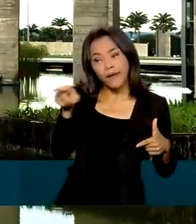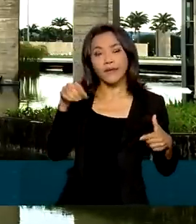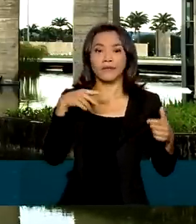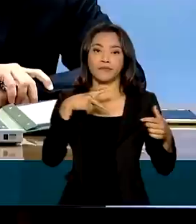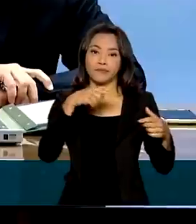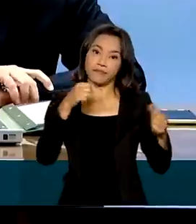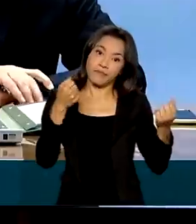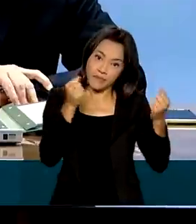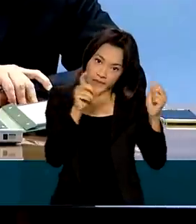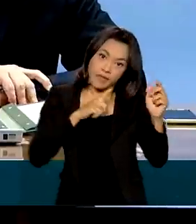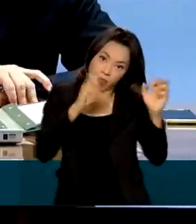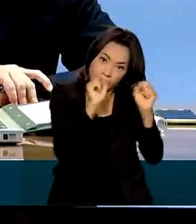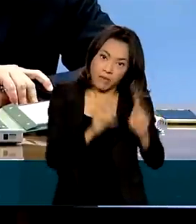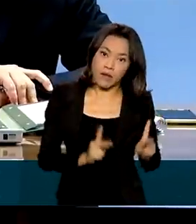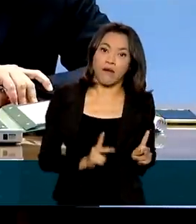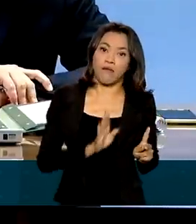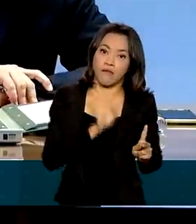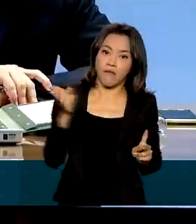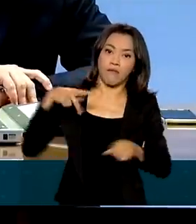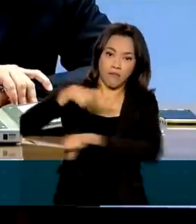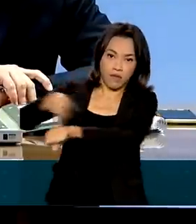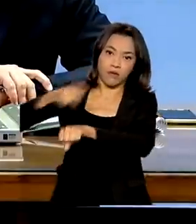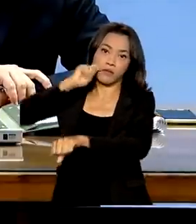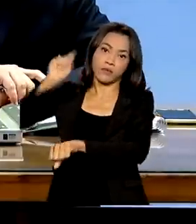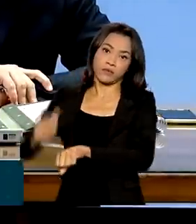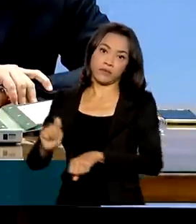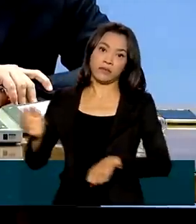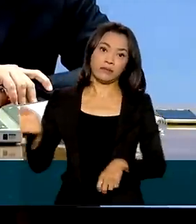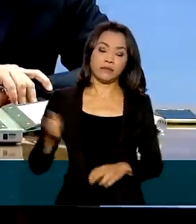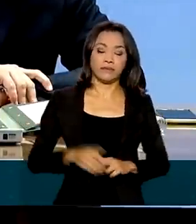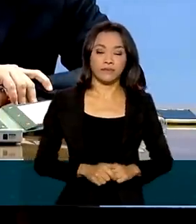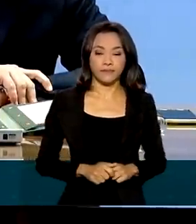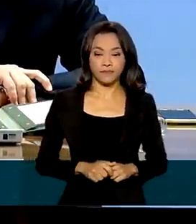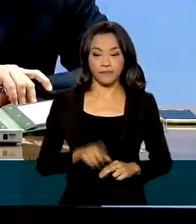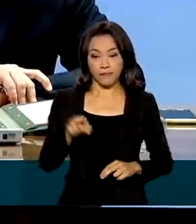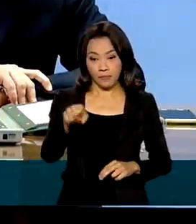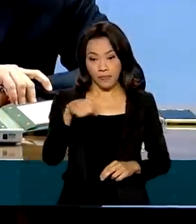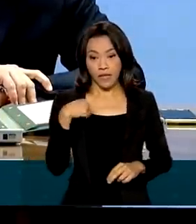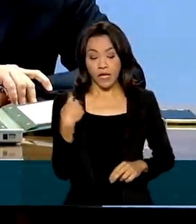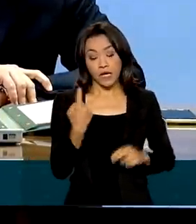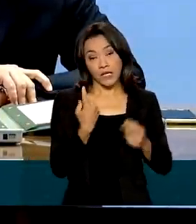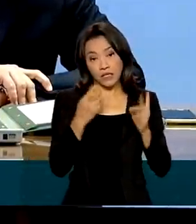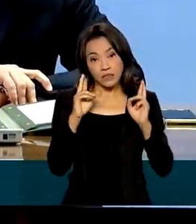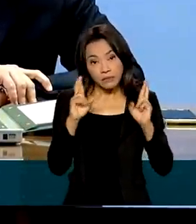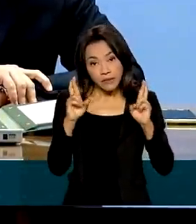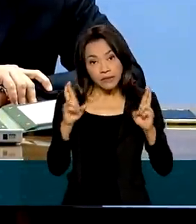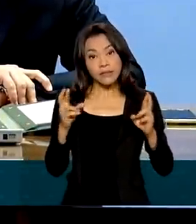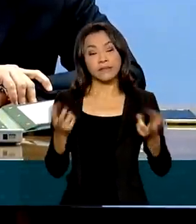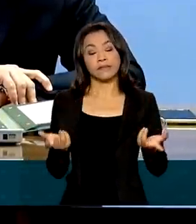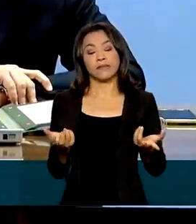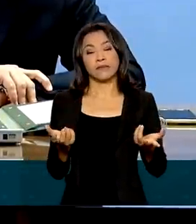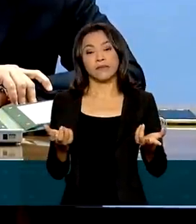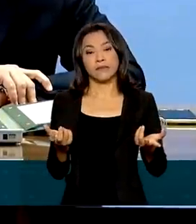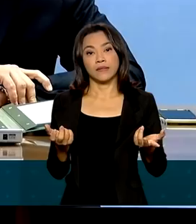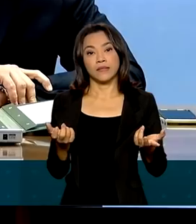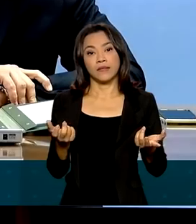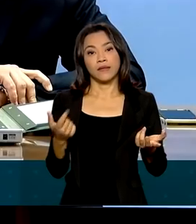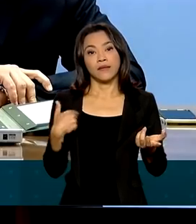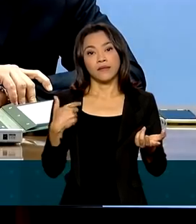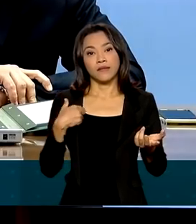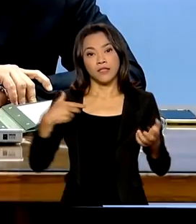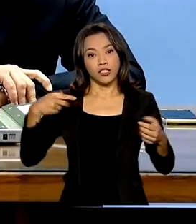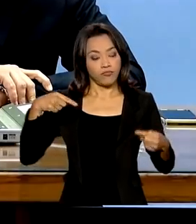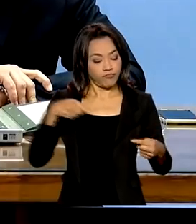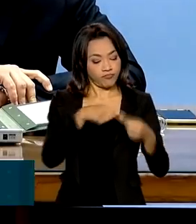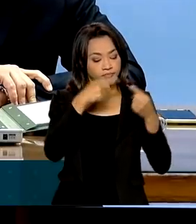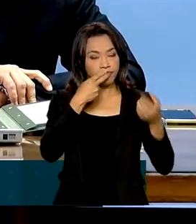conflito. Esperamos que o desenlace seja conforme a Carta das